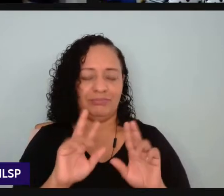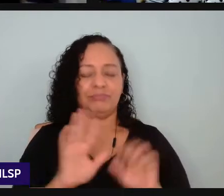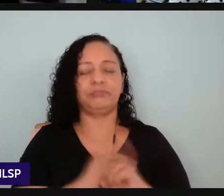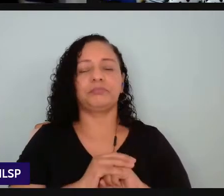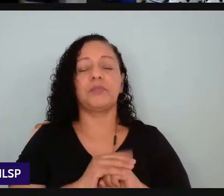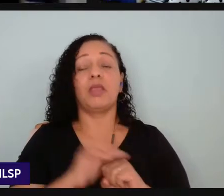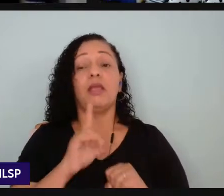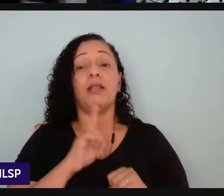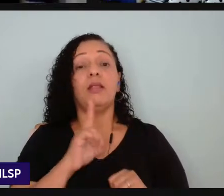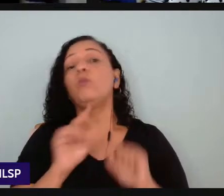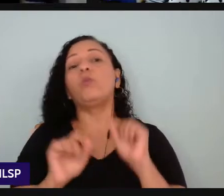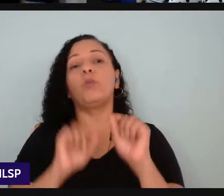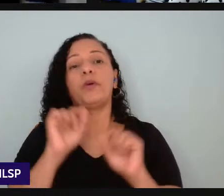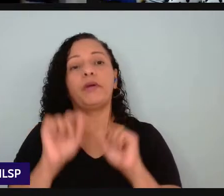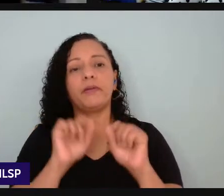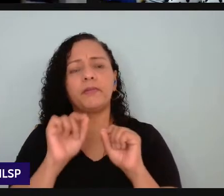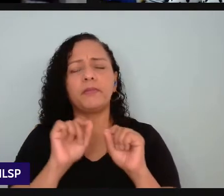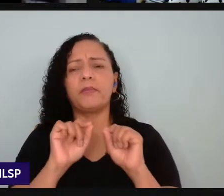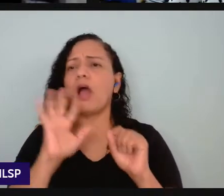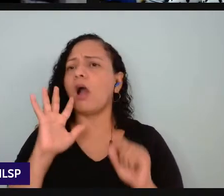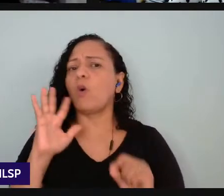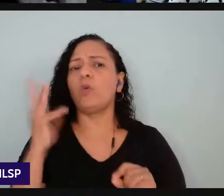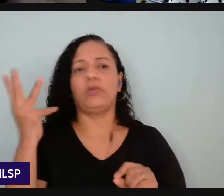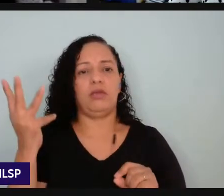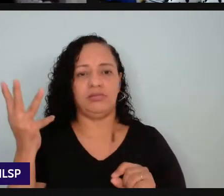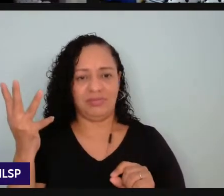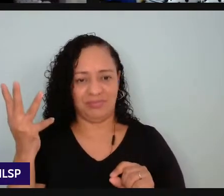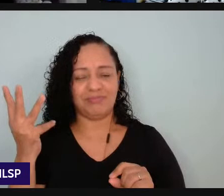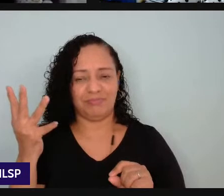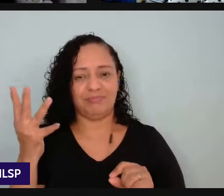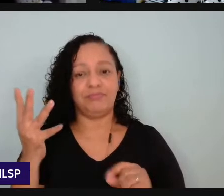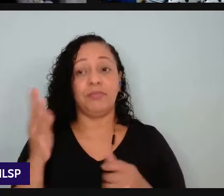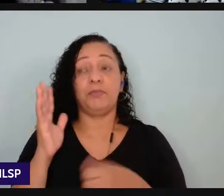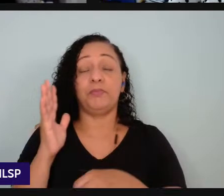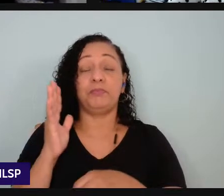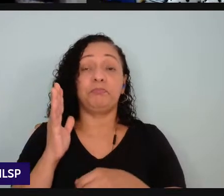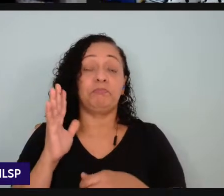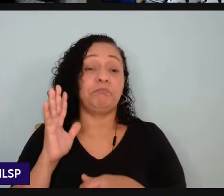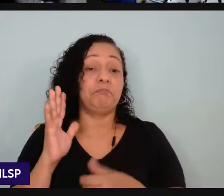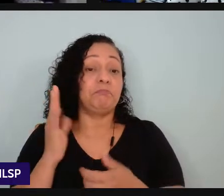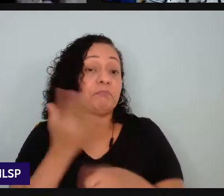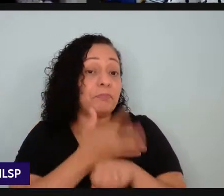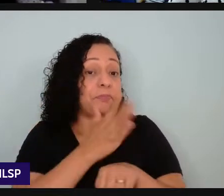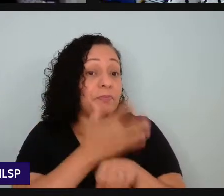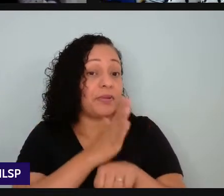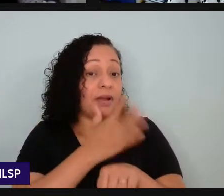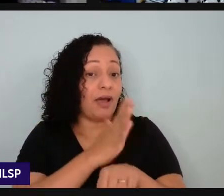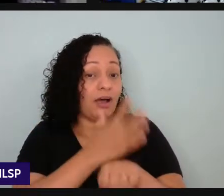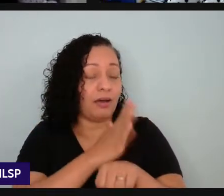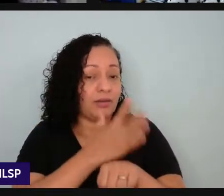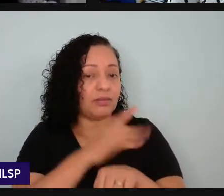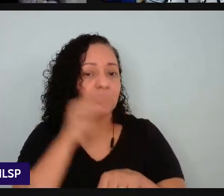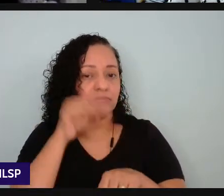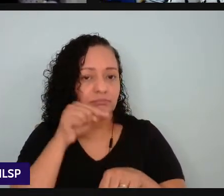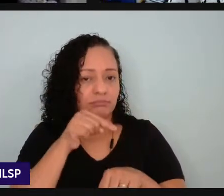as situações que acontecem e a prática é quando é a consolidação do ato